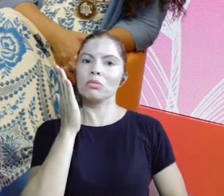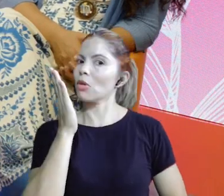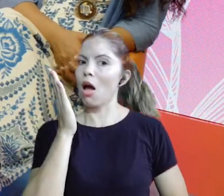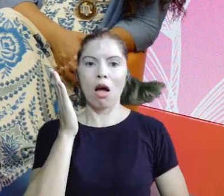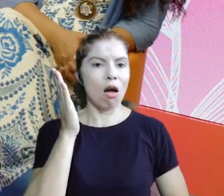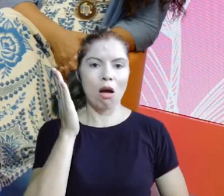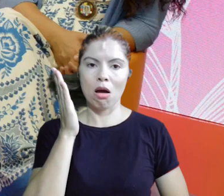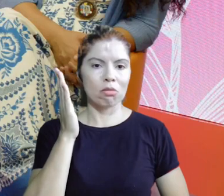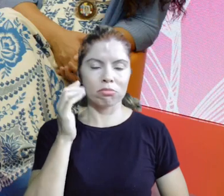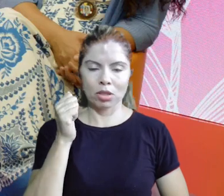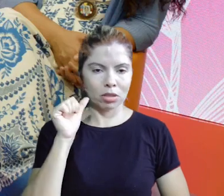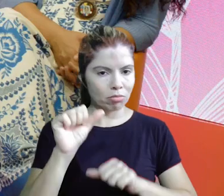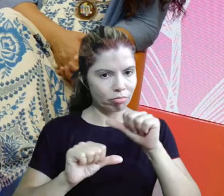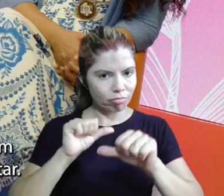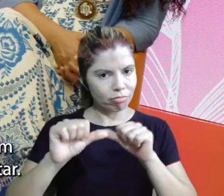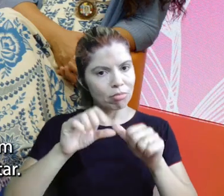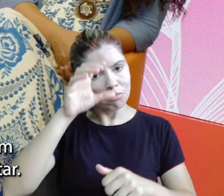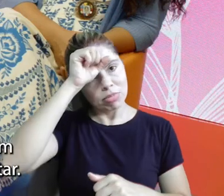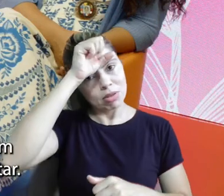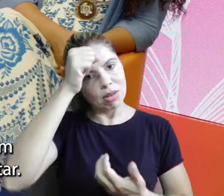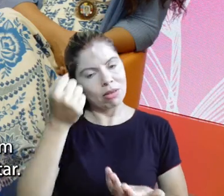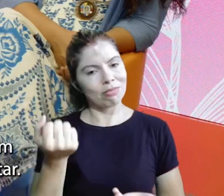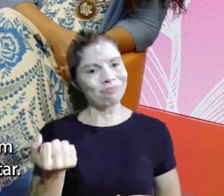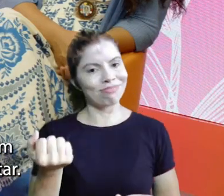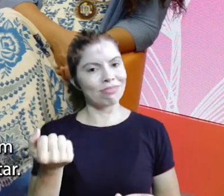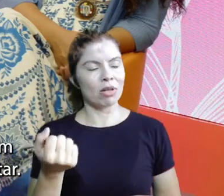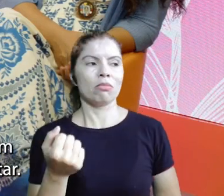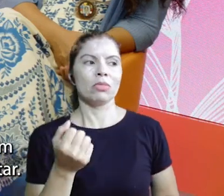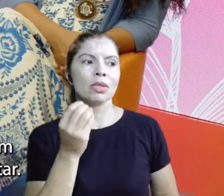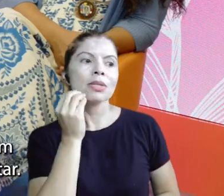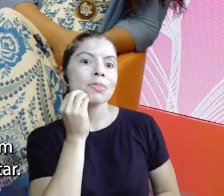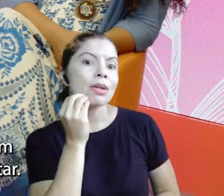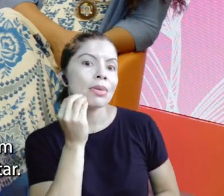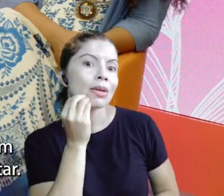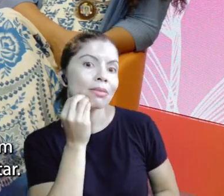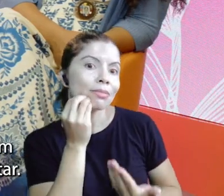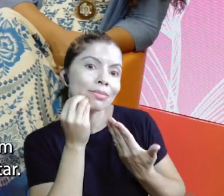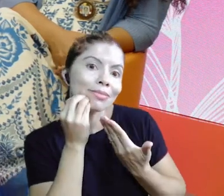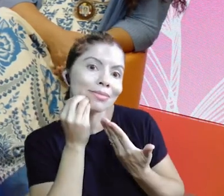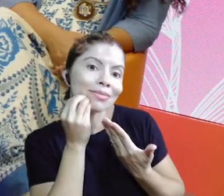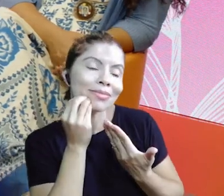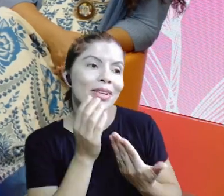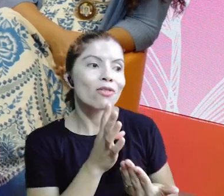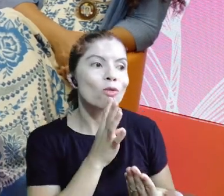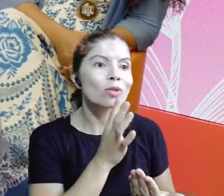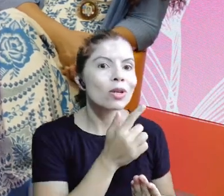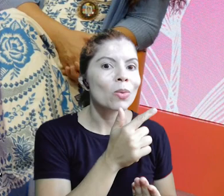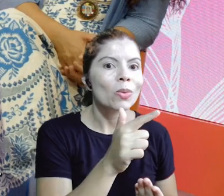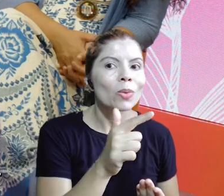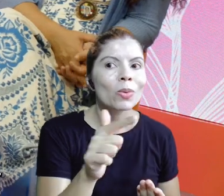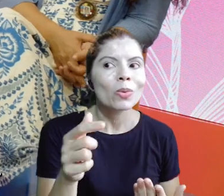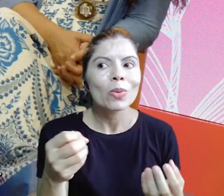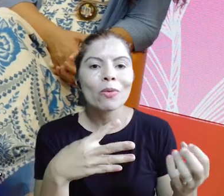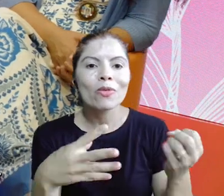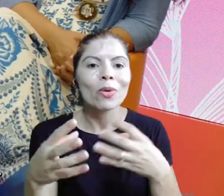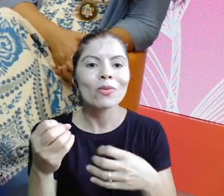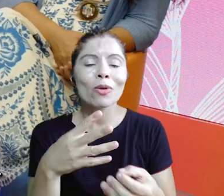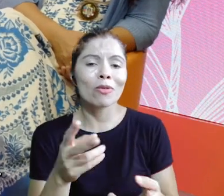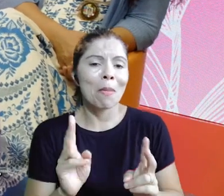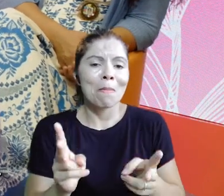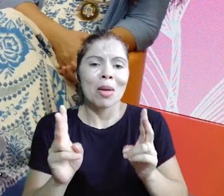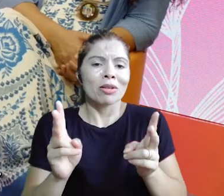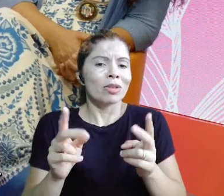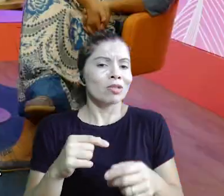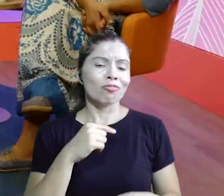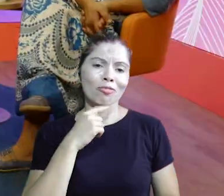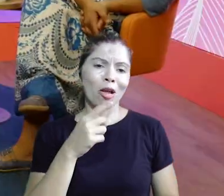mais? Como que vou fazer de forma diferente? E como é que você vai saber o que tem brilho no olho se você não experimentar? Exatamente. Você fica só fazendo a mesma